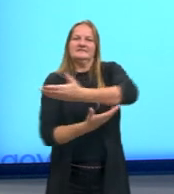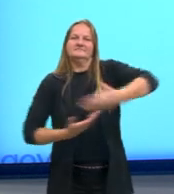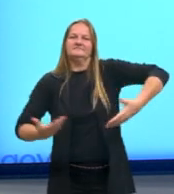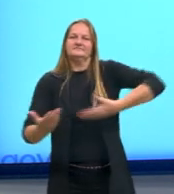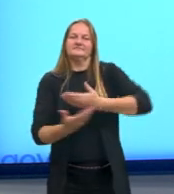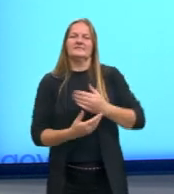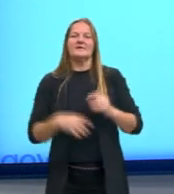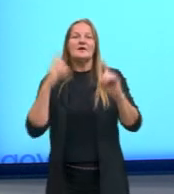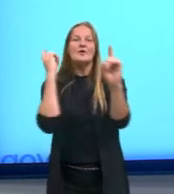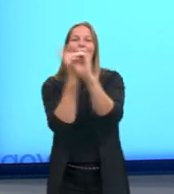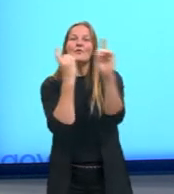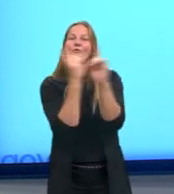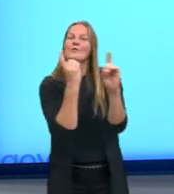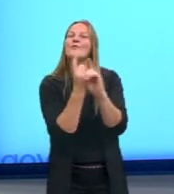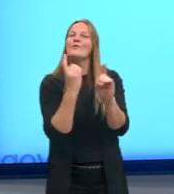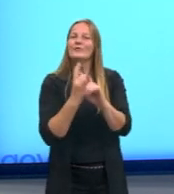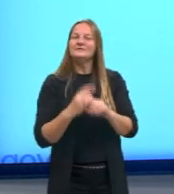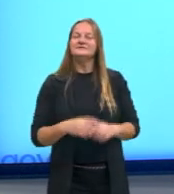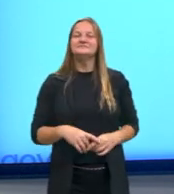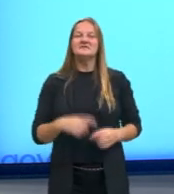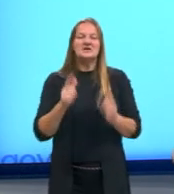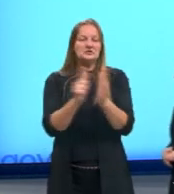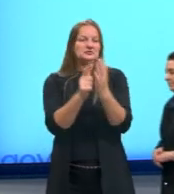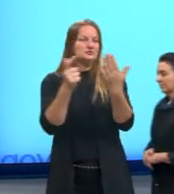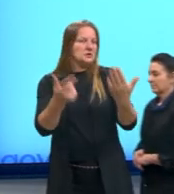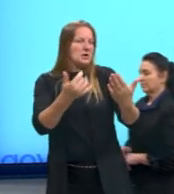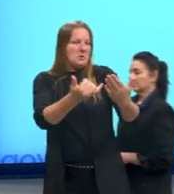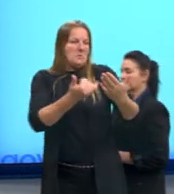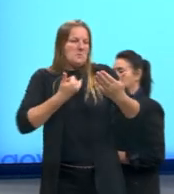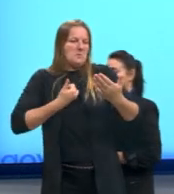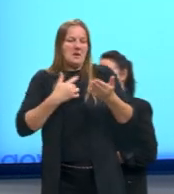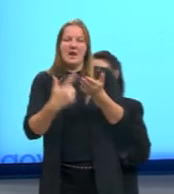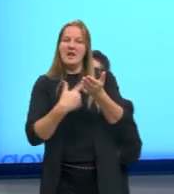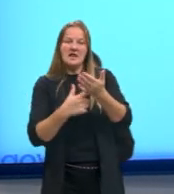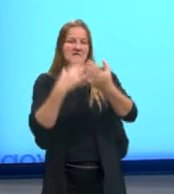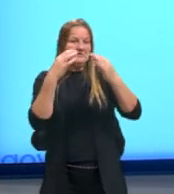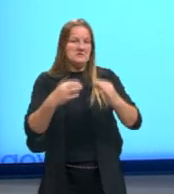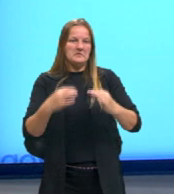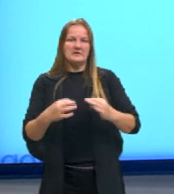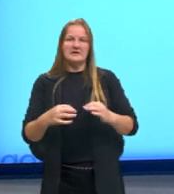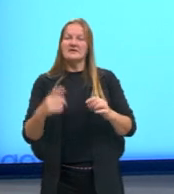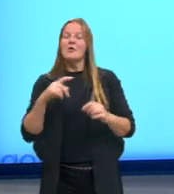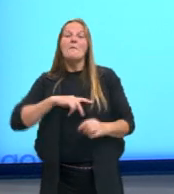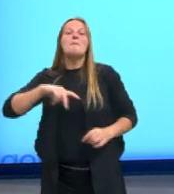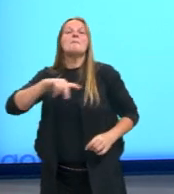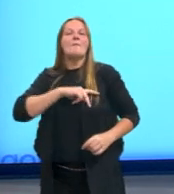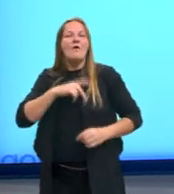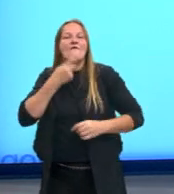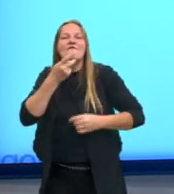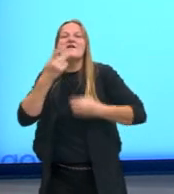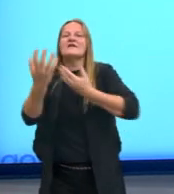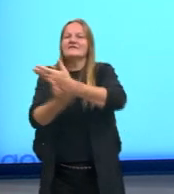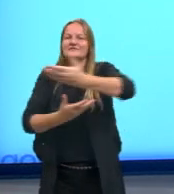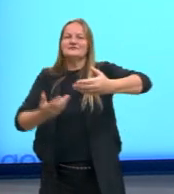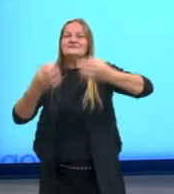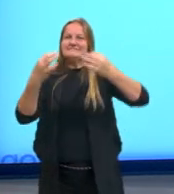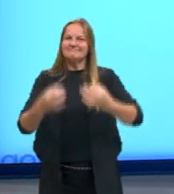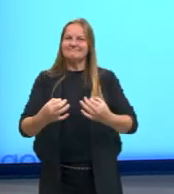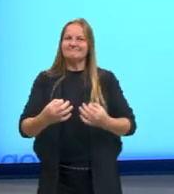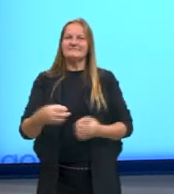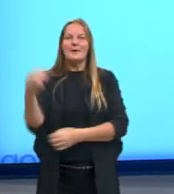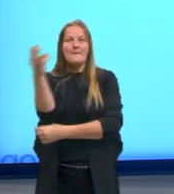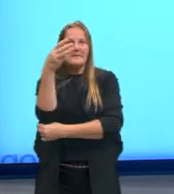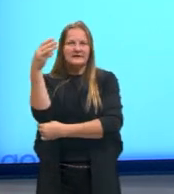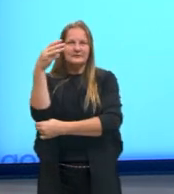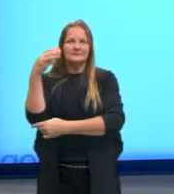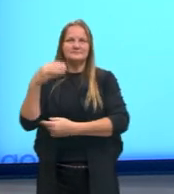Que ele encontra aí, não nos jornais e nem nos livros, mas que ele vê aí na boca do povo. E